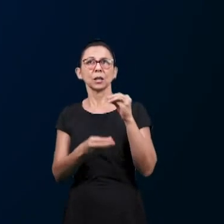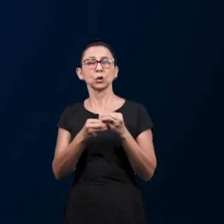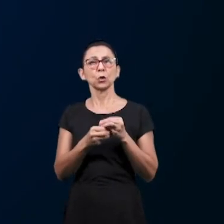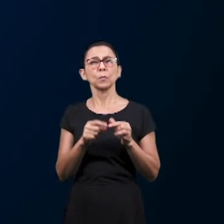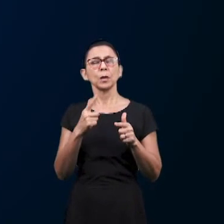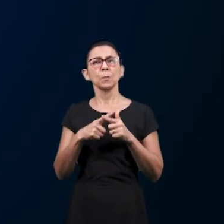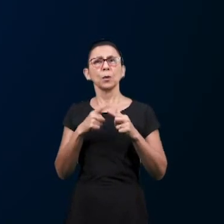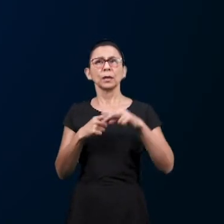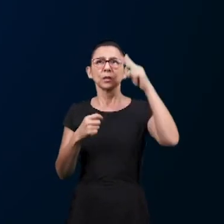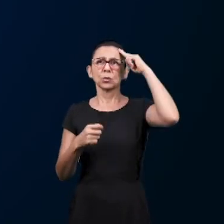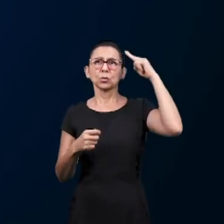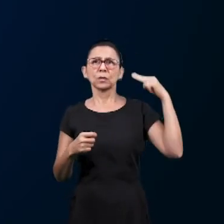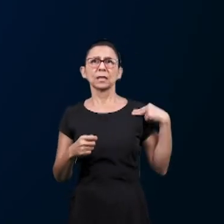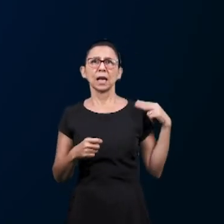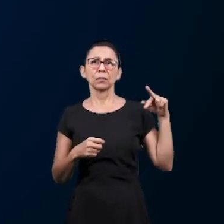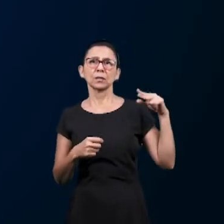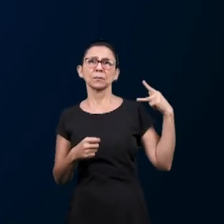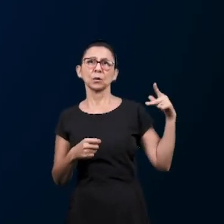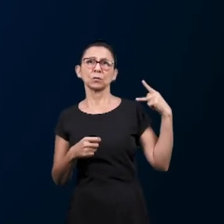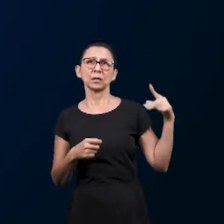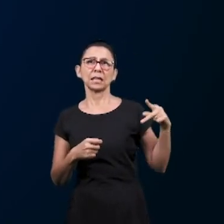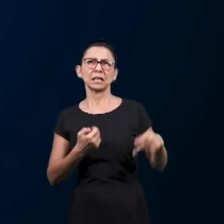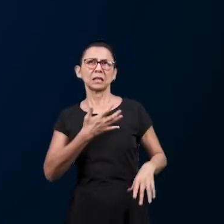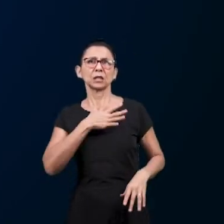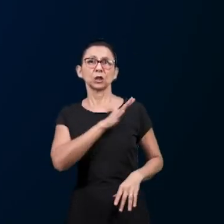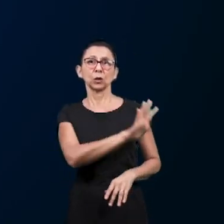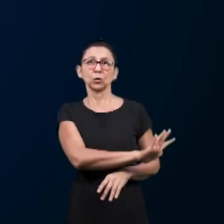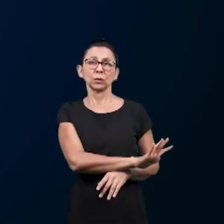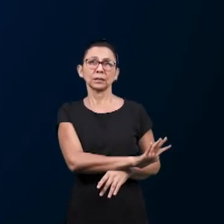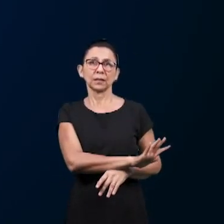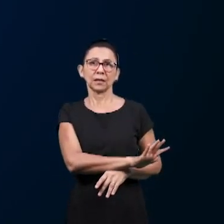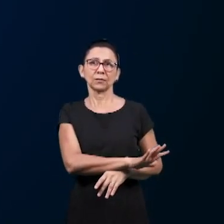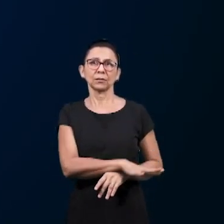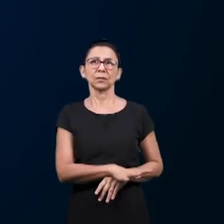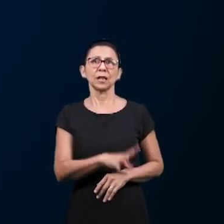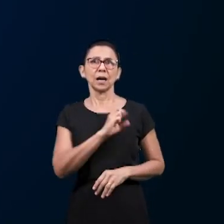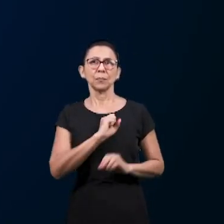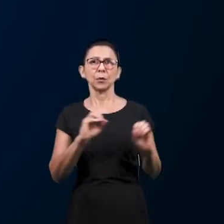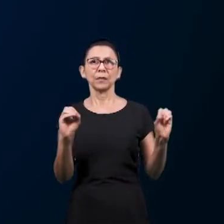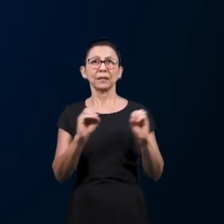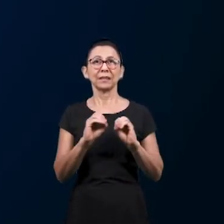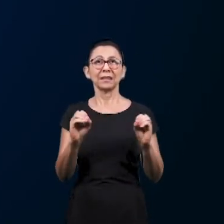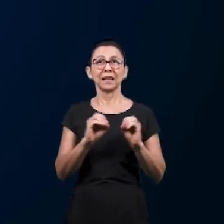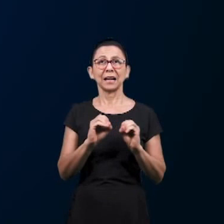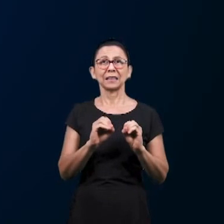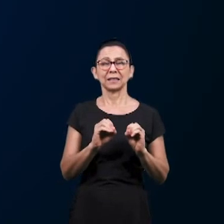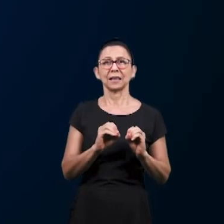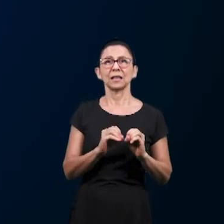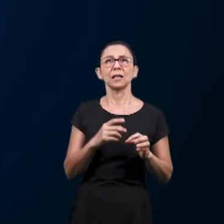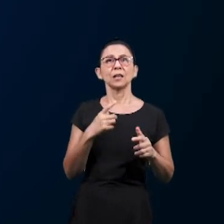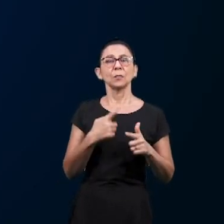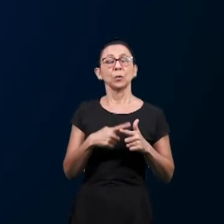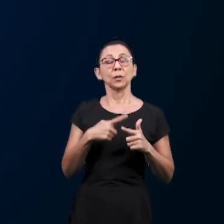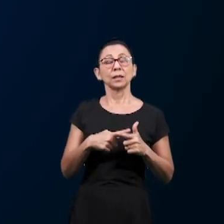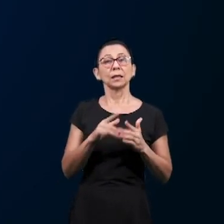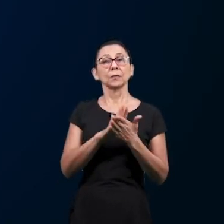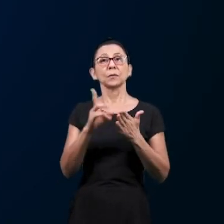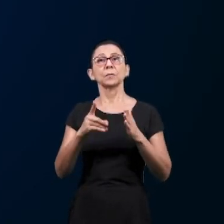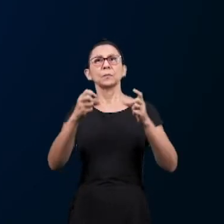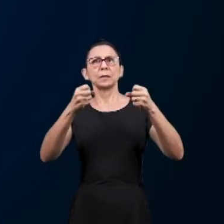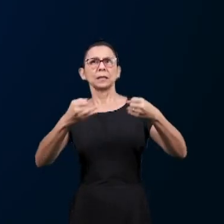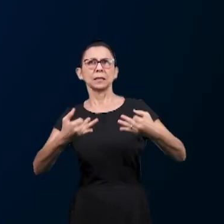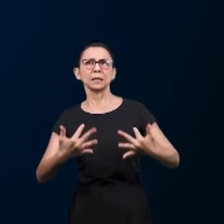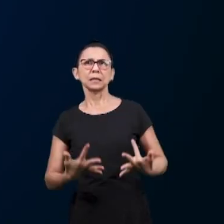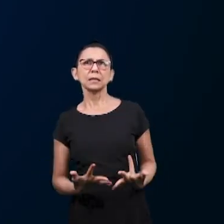resumem por que os irmãos de José lhe aborreciam são amor, testemunho e dones. A palavra especifica que